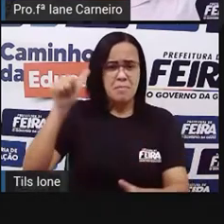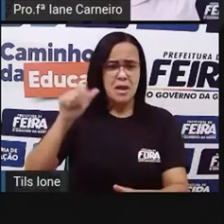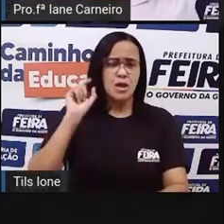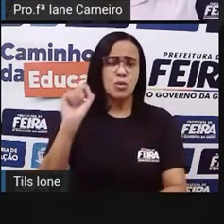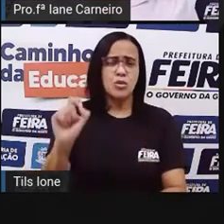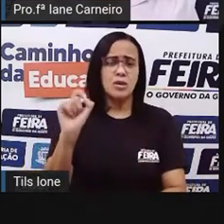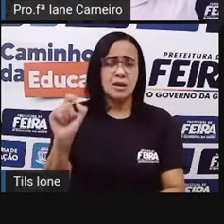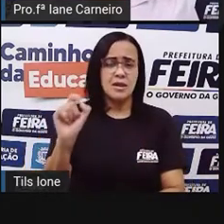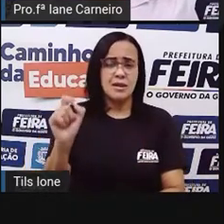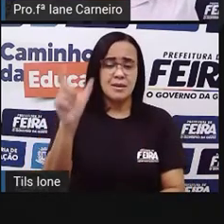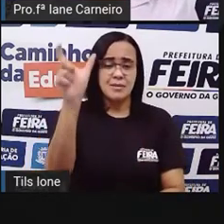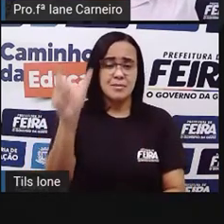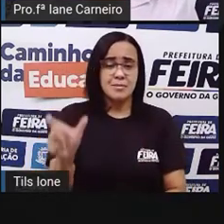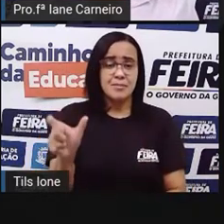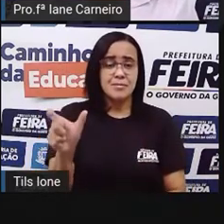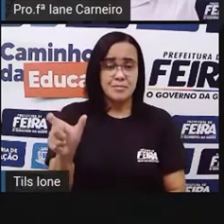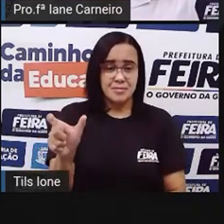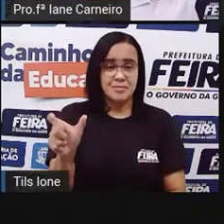E aí?